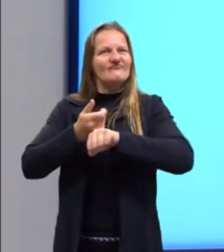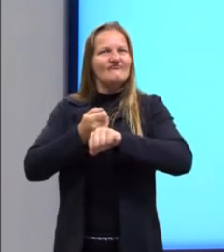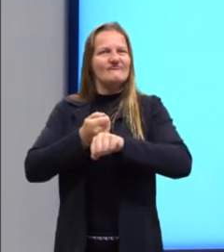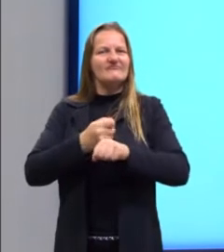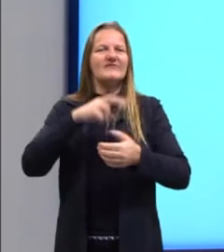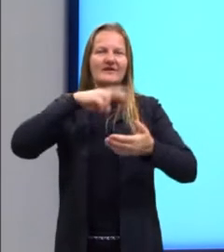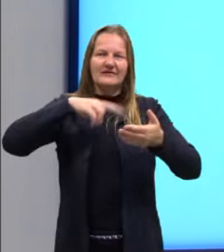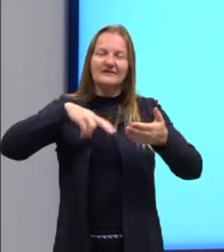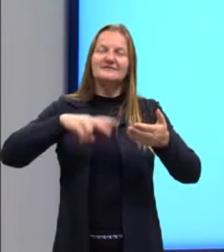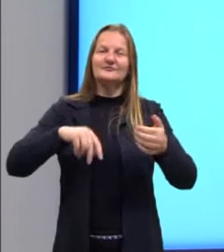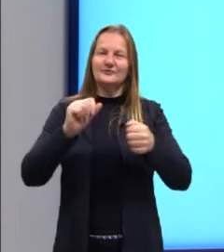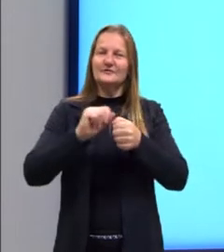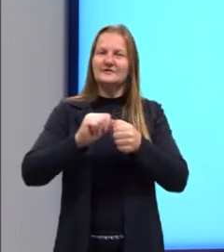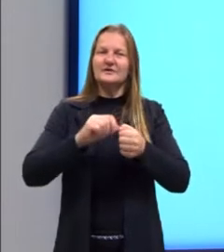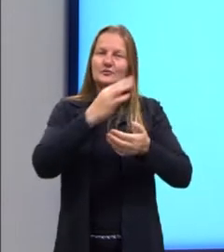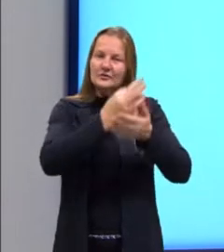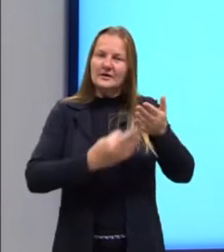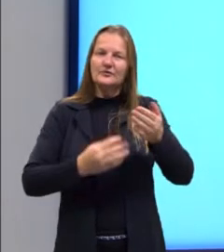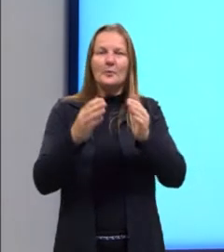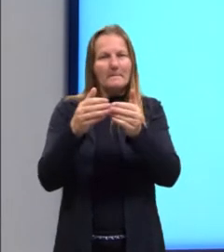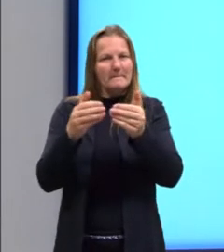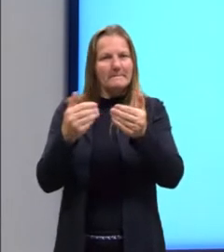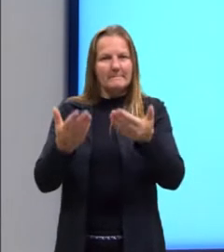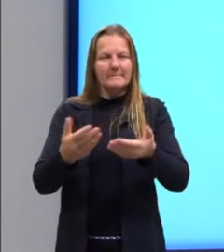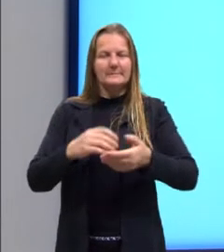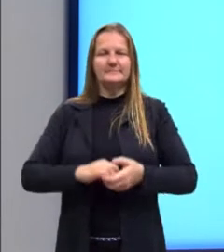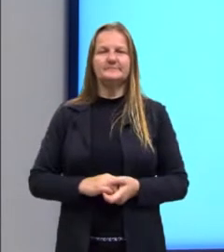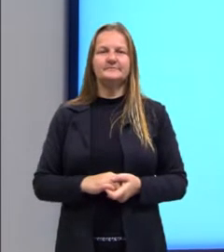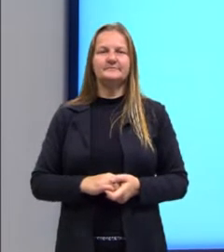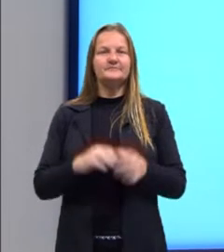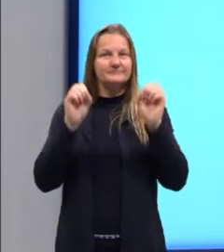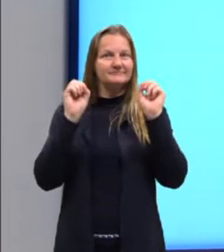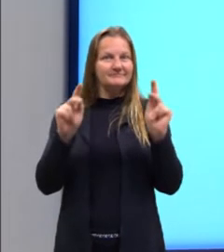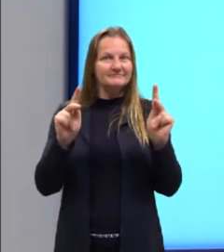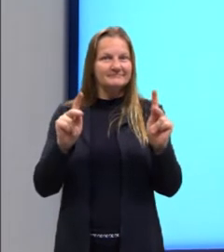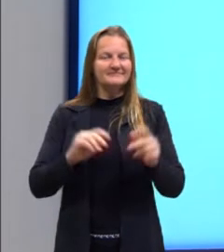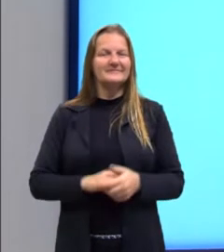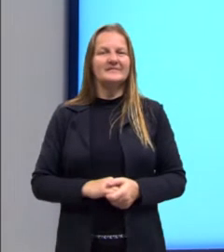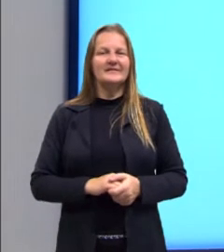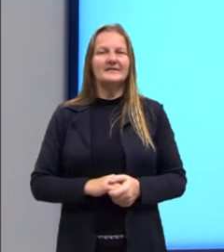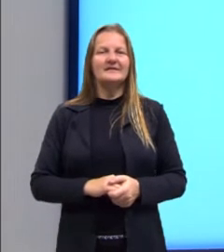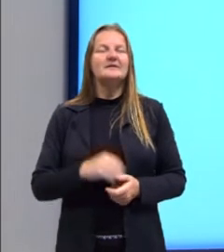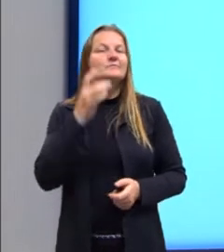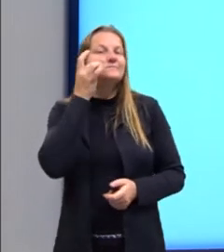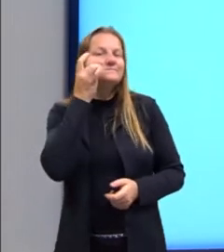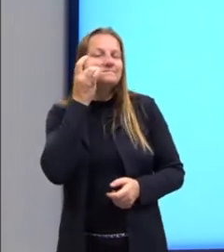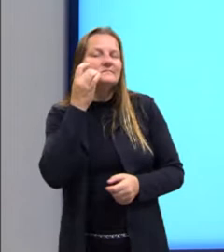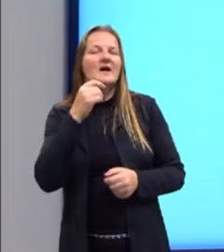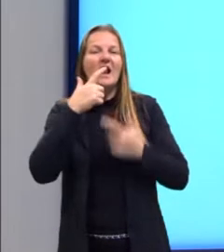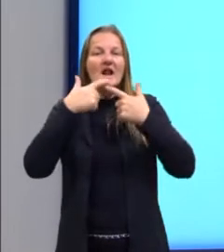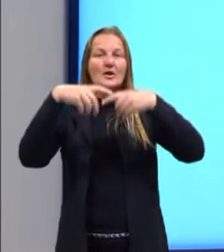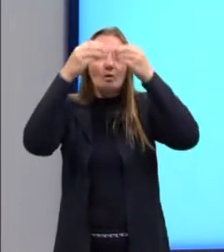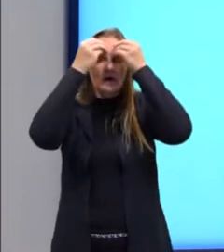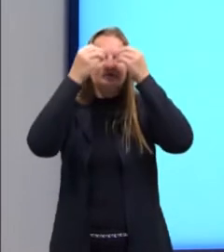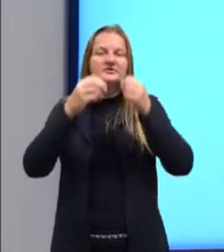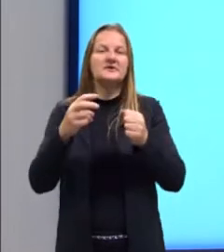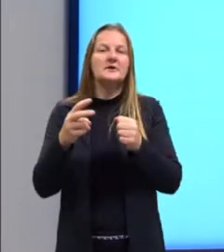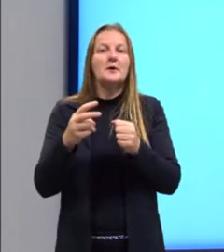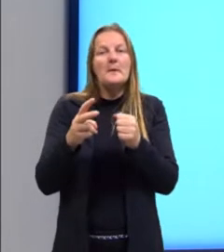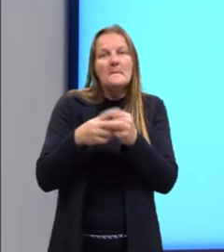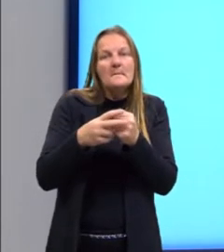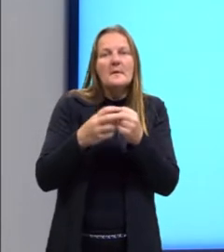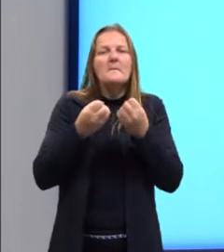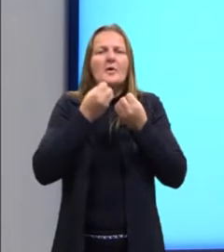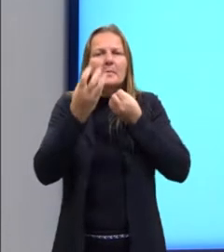fazer o que o texto está pedindo. Certo? A presença da linguagem verbal e não verbal é muito